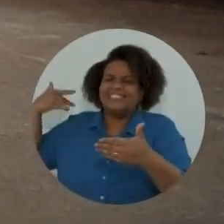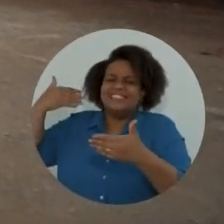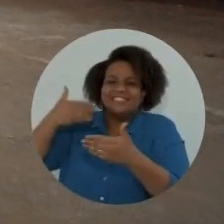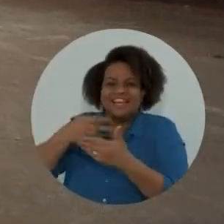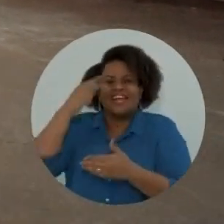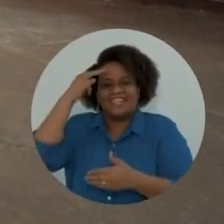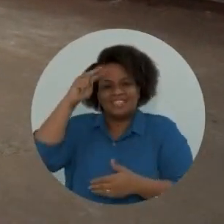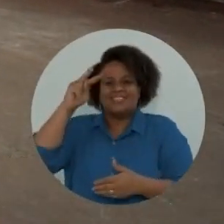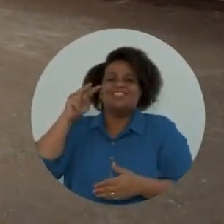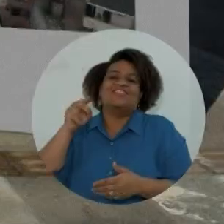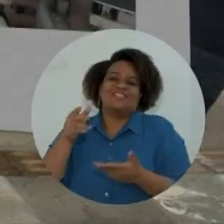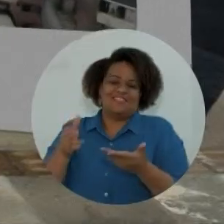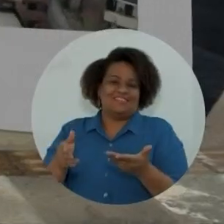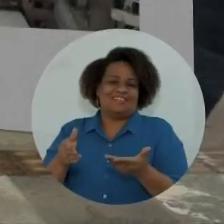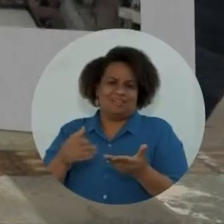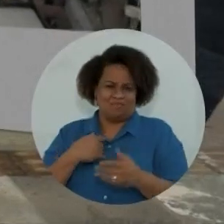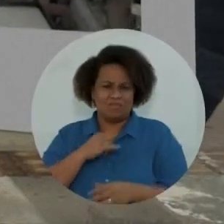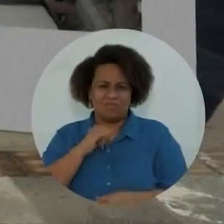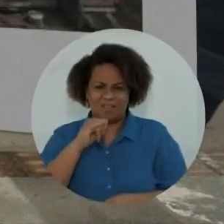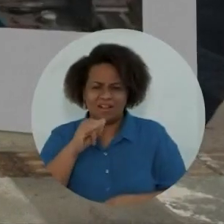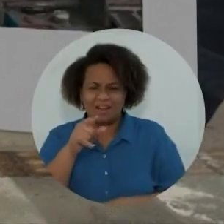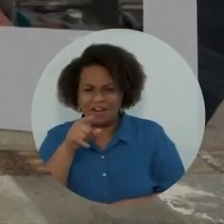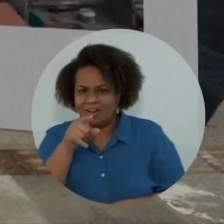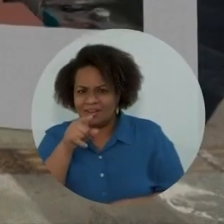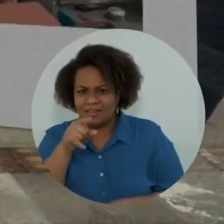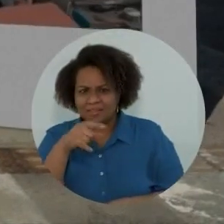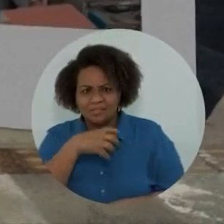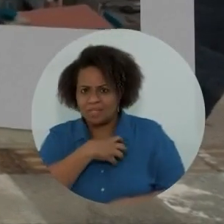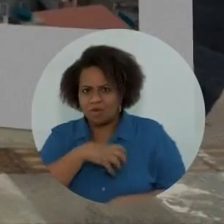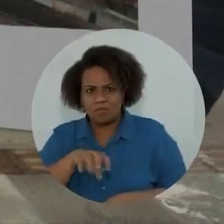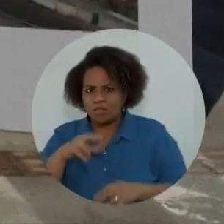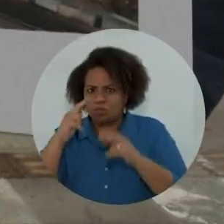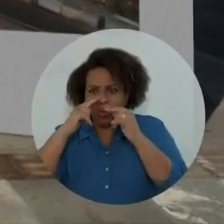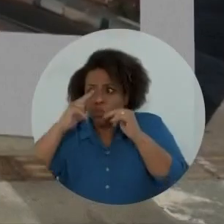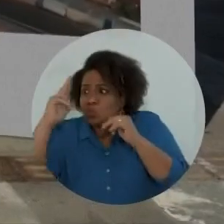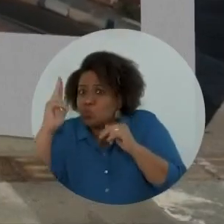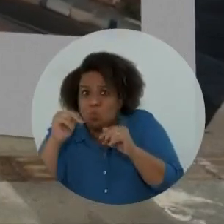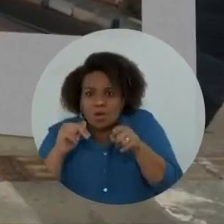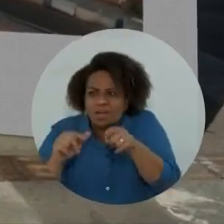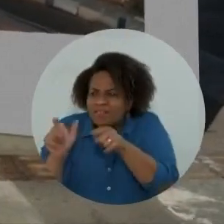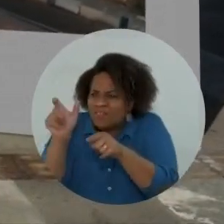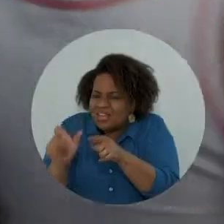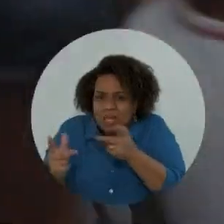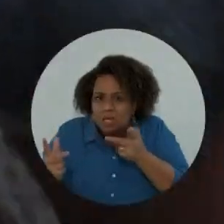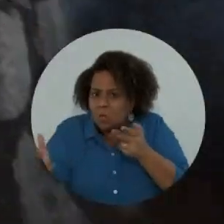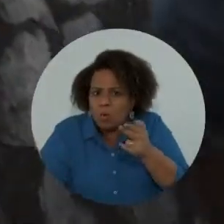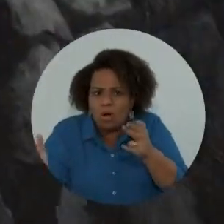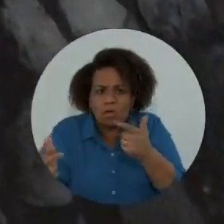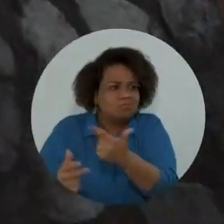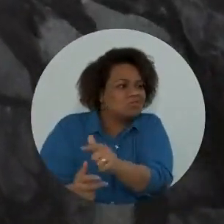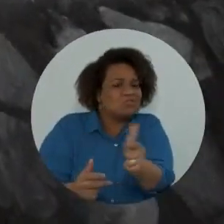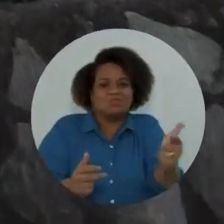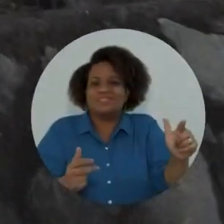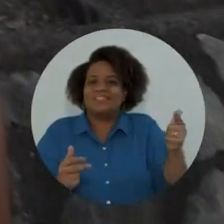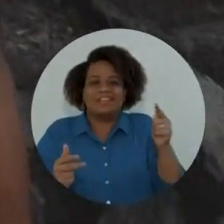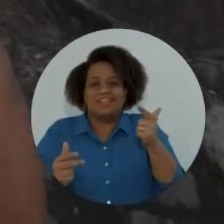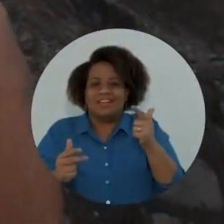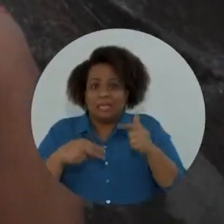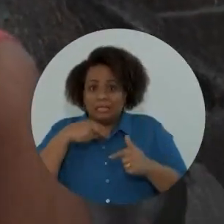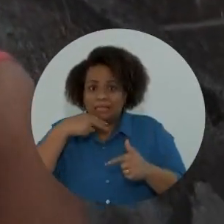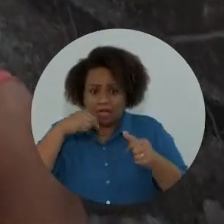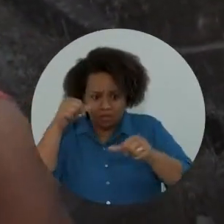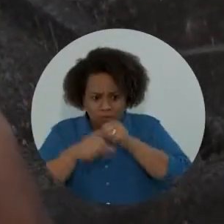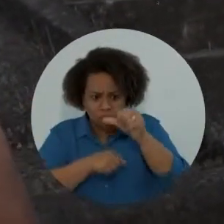assim. Também vou te dizer. Salvador nunca tinha visto ninguém como ele. A Semi Neto não mudou sua cidade, não.